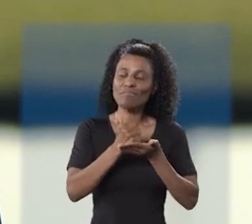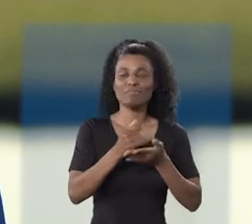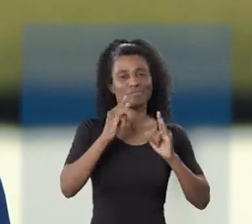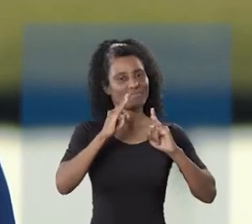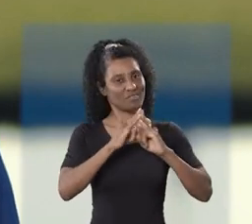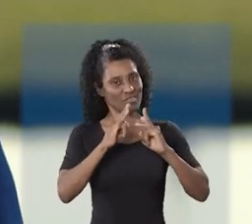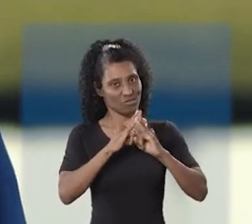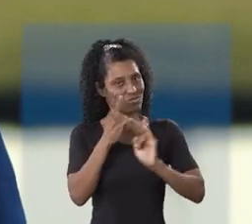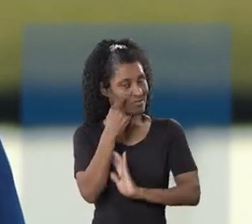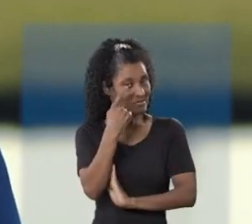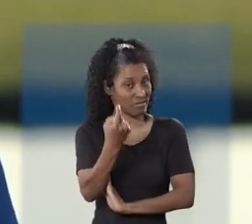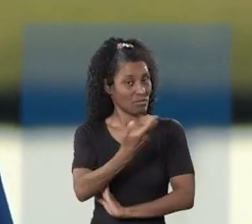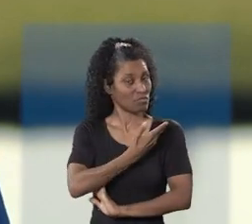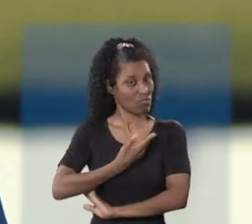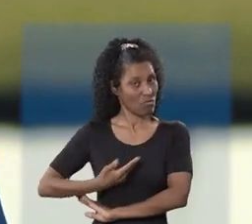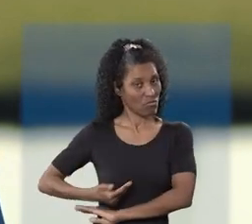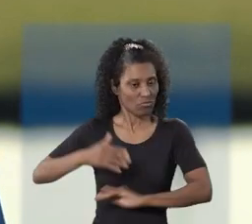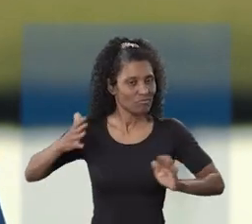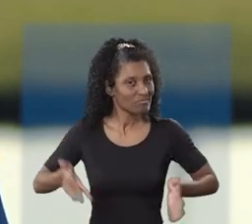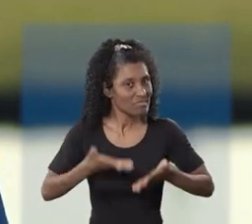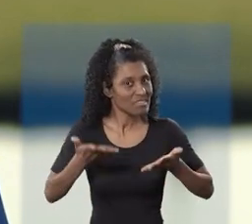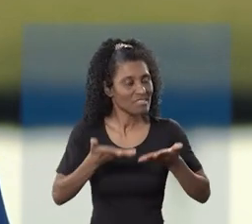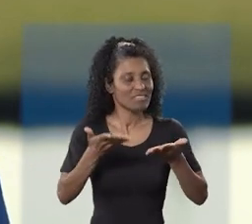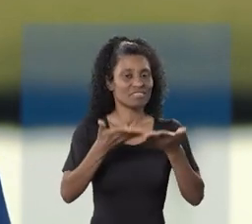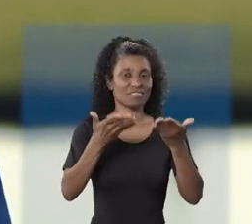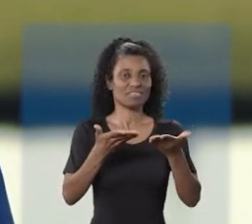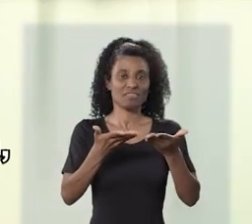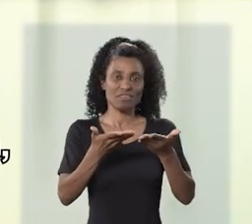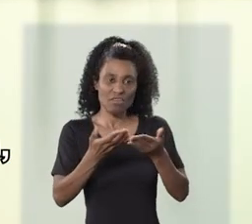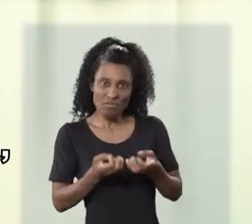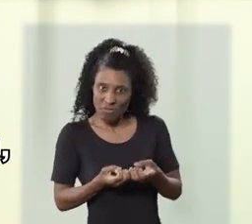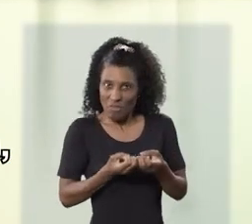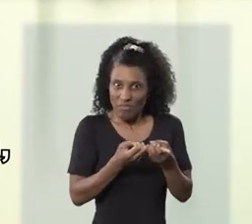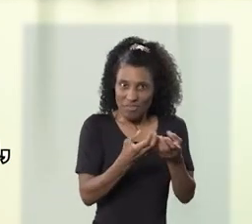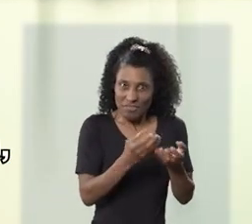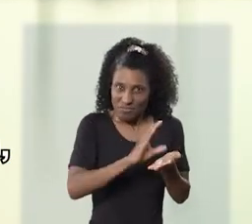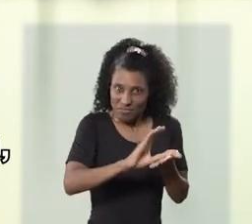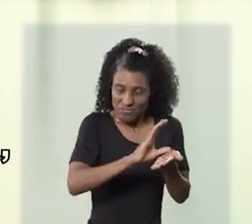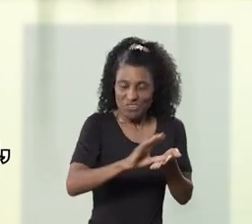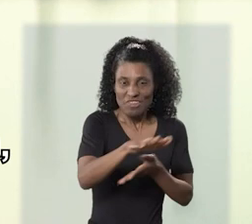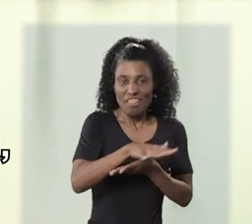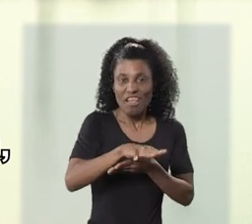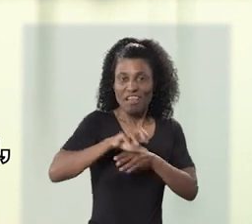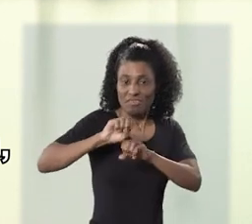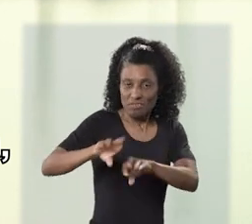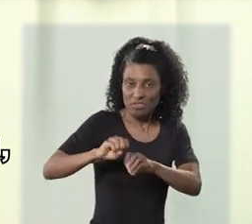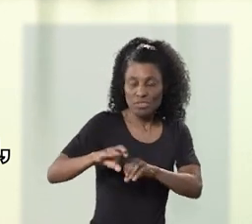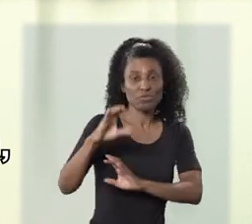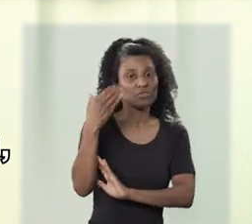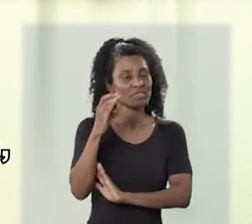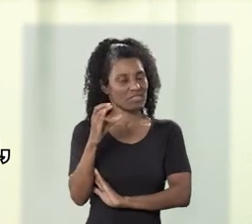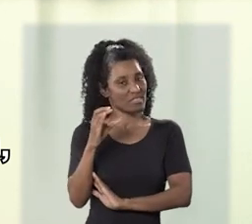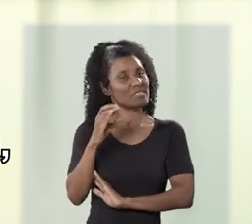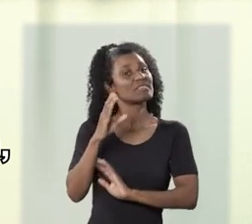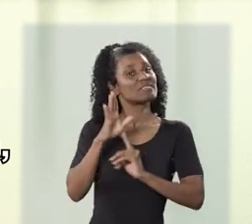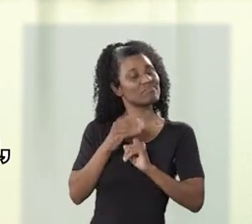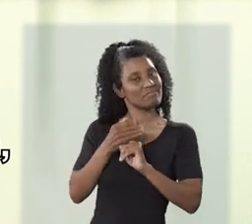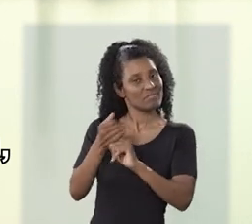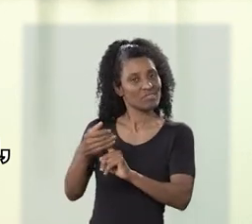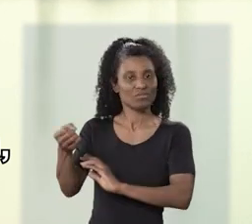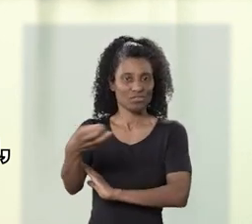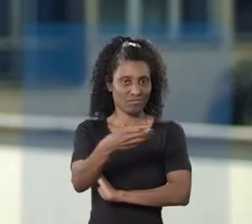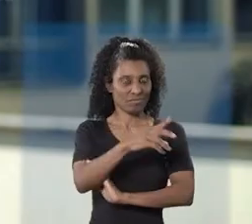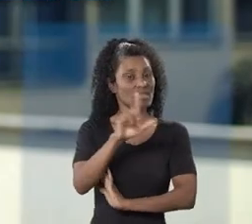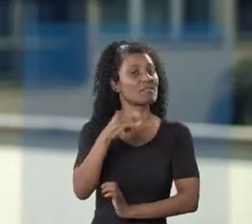apoio a instituições de interesse público, estimulando doações para projetos nas áreas de educação, ciência, tecnologia e